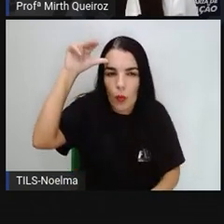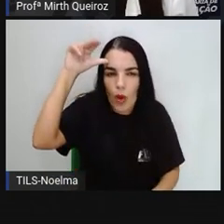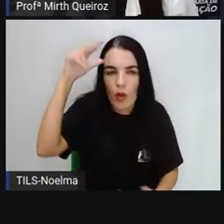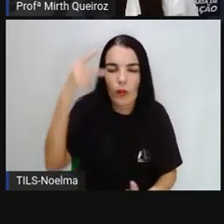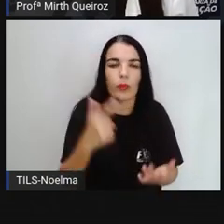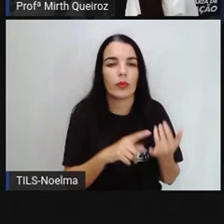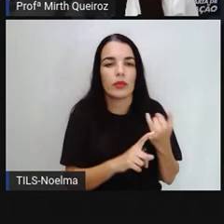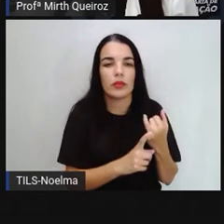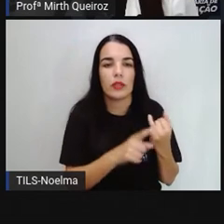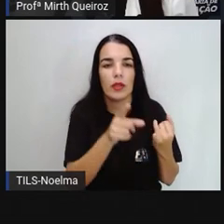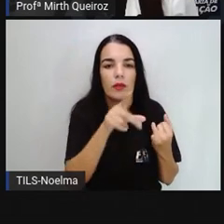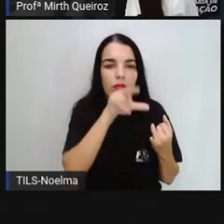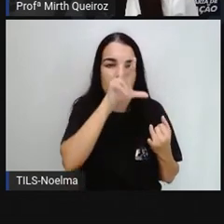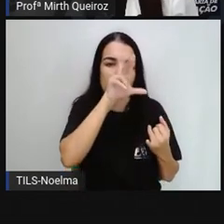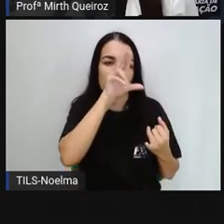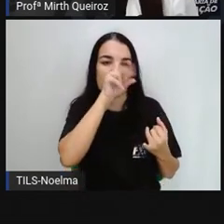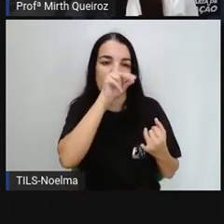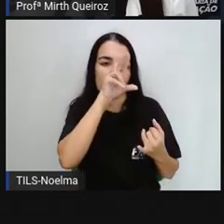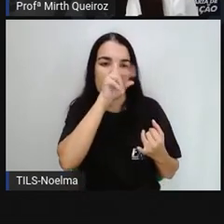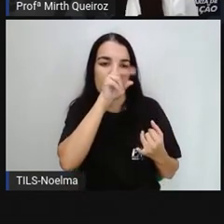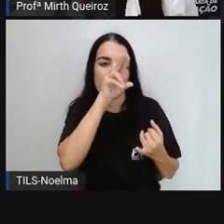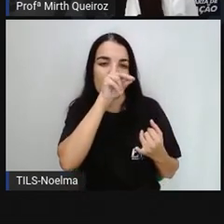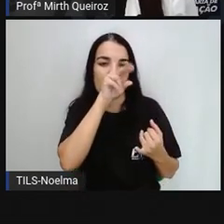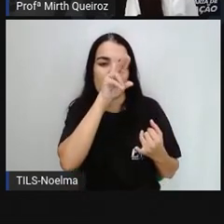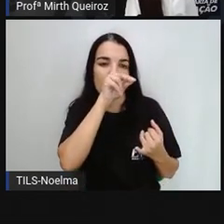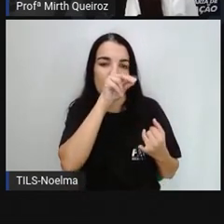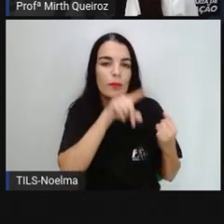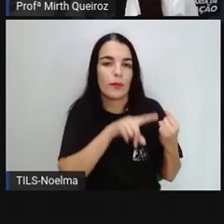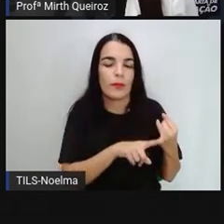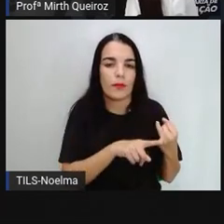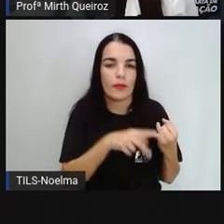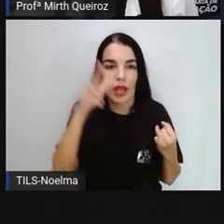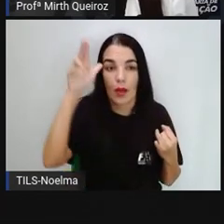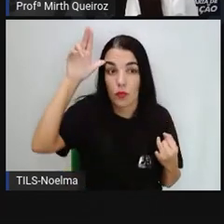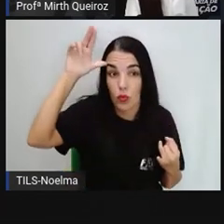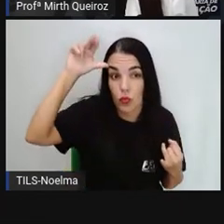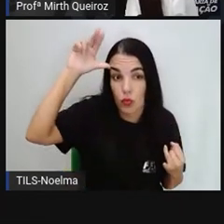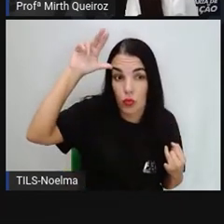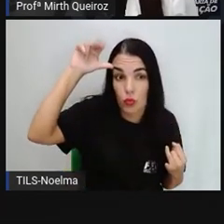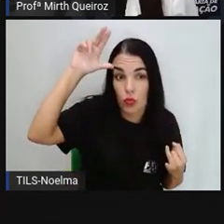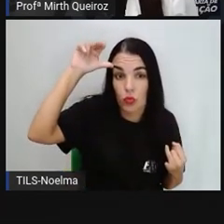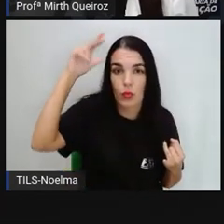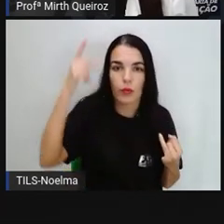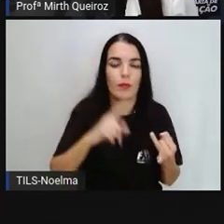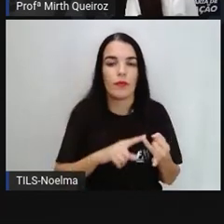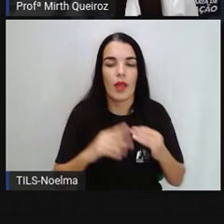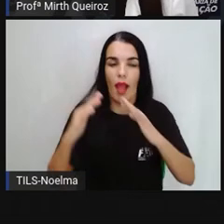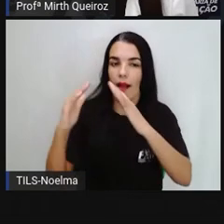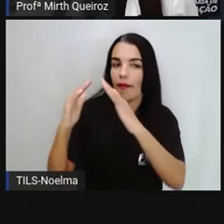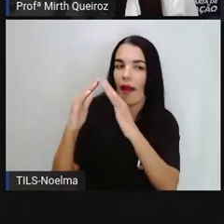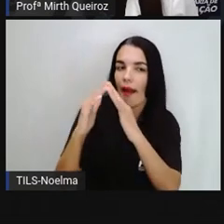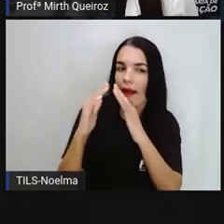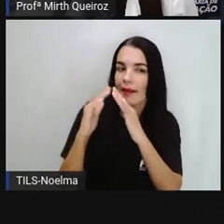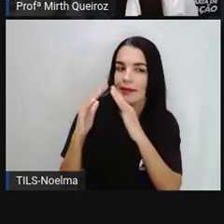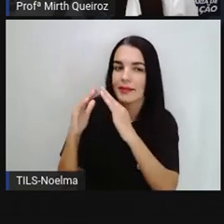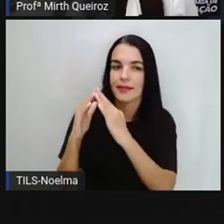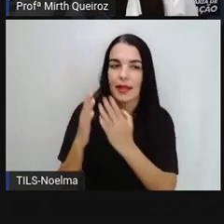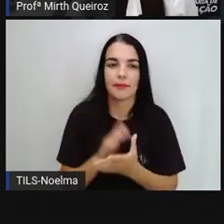aqui um ganso, um cavalinho, a casinha,